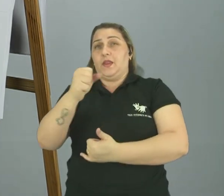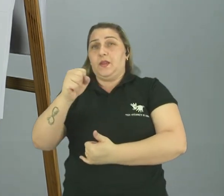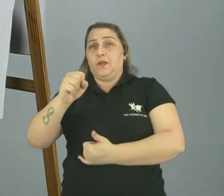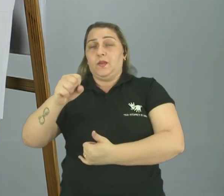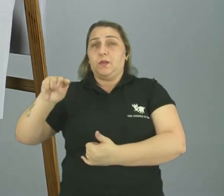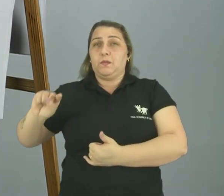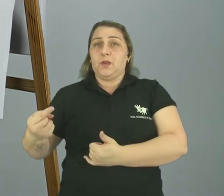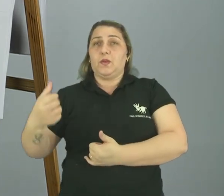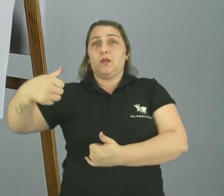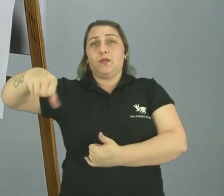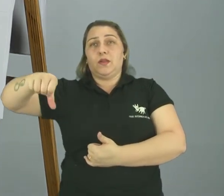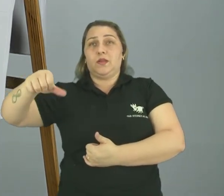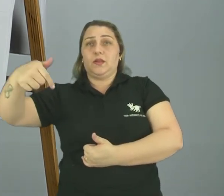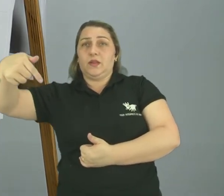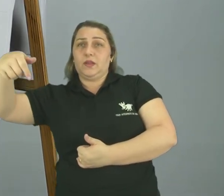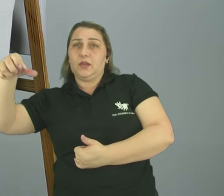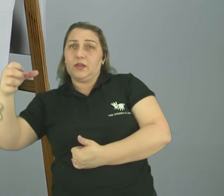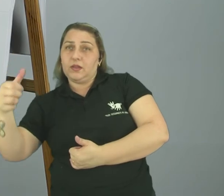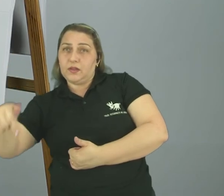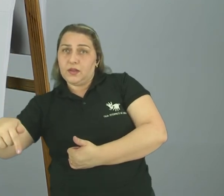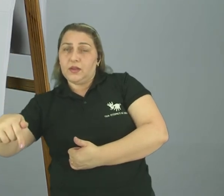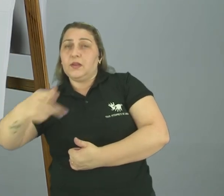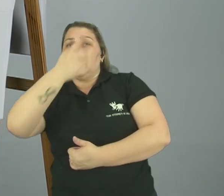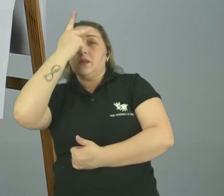.977